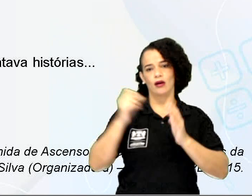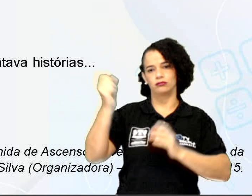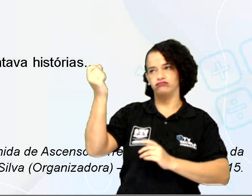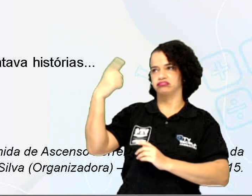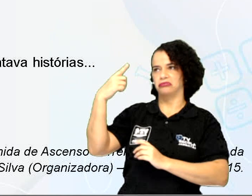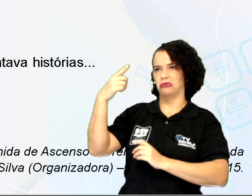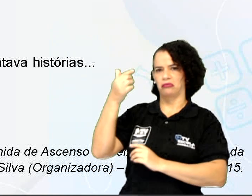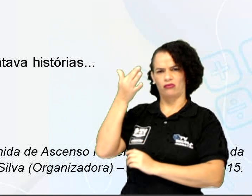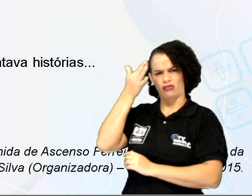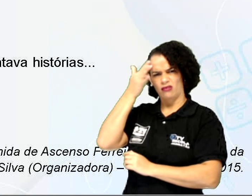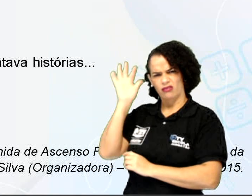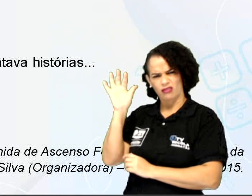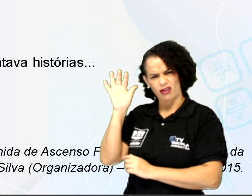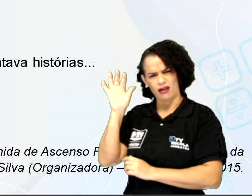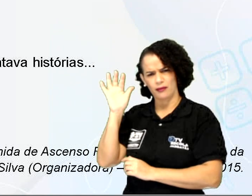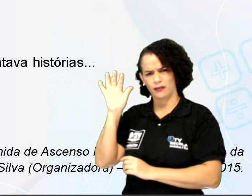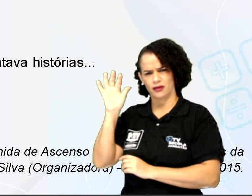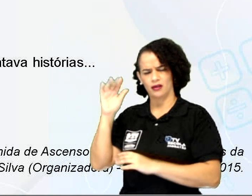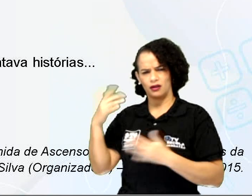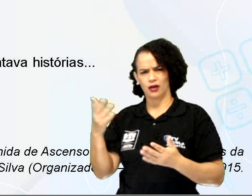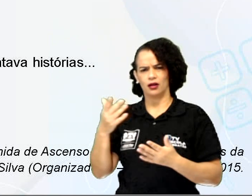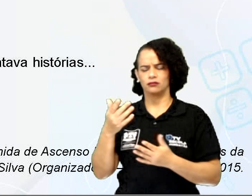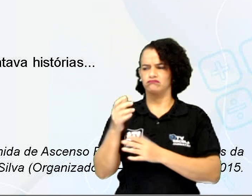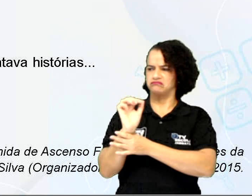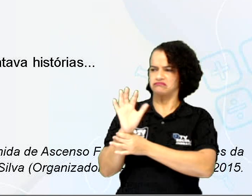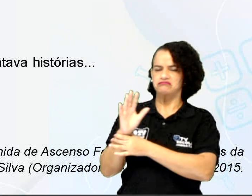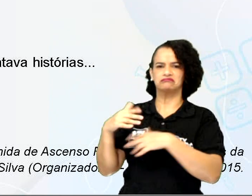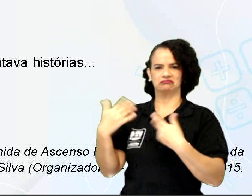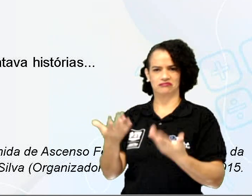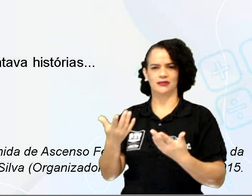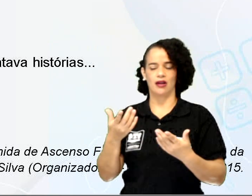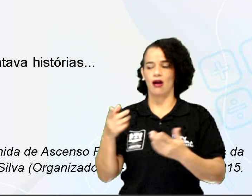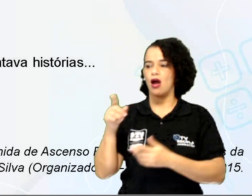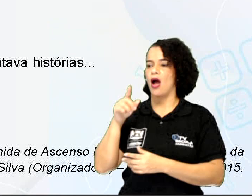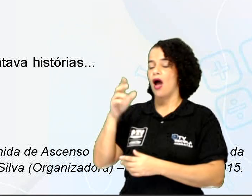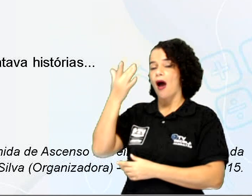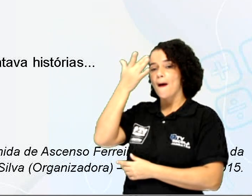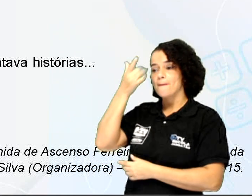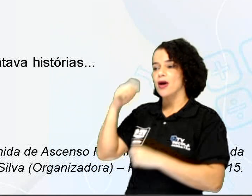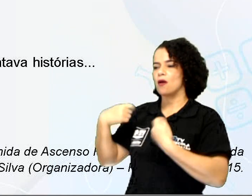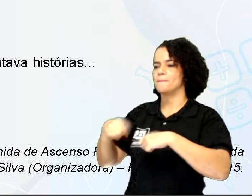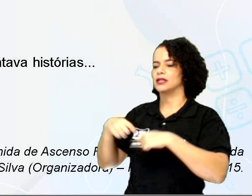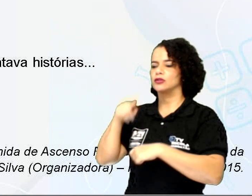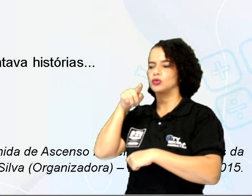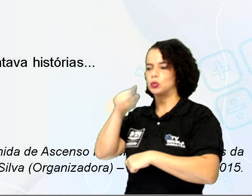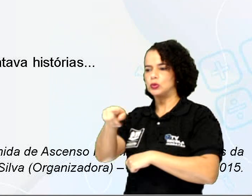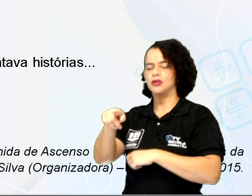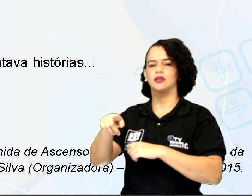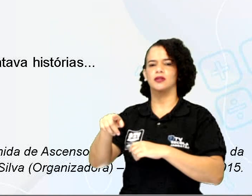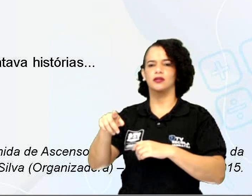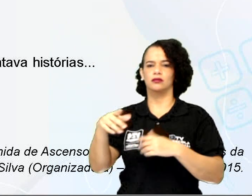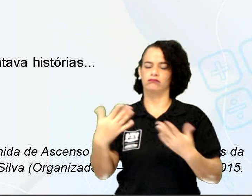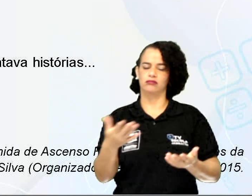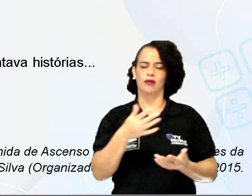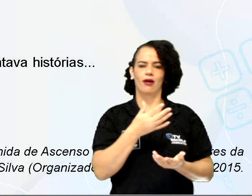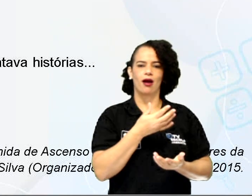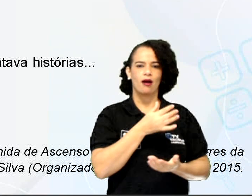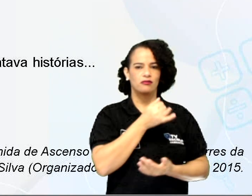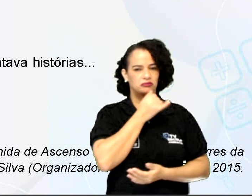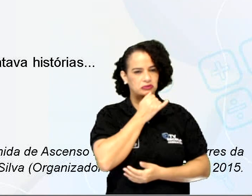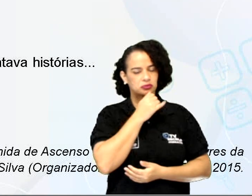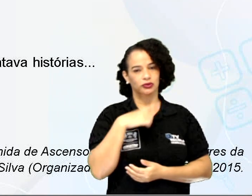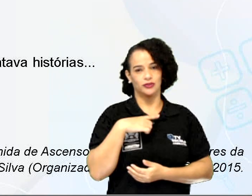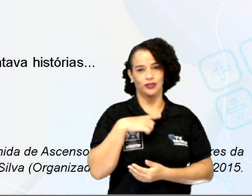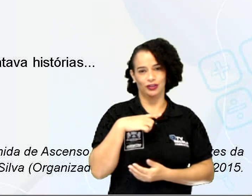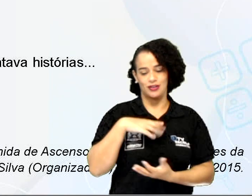Passe a mão a palmatória. Bem, amanhã quero isso de cor. Felizmente, à boca da noite, eu tinha uma